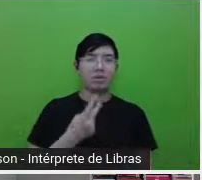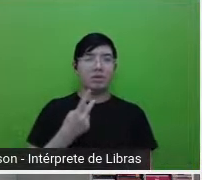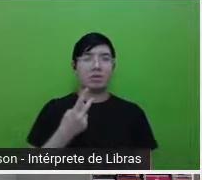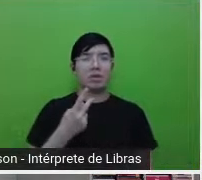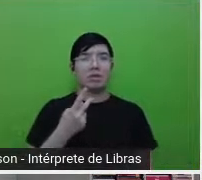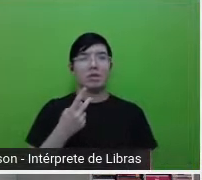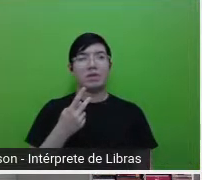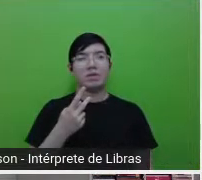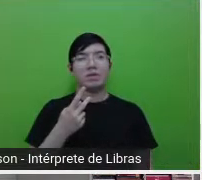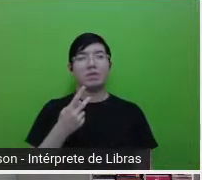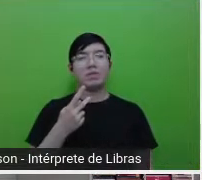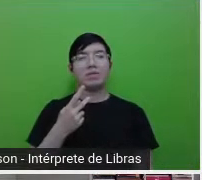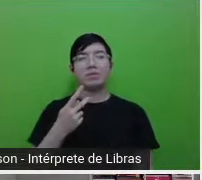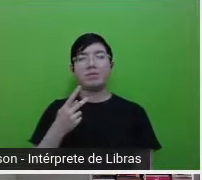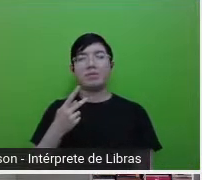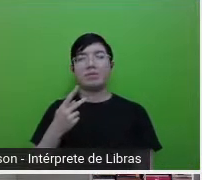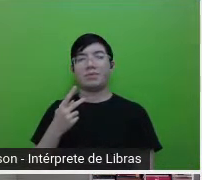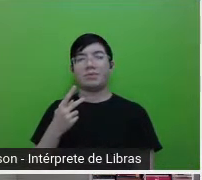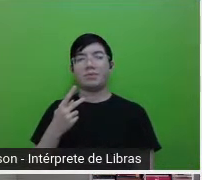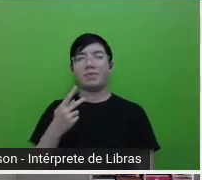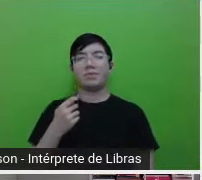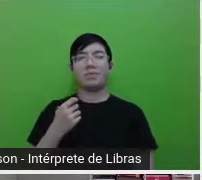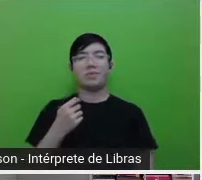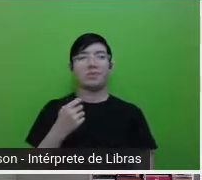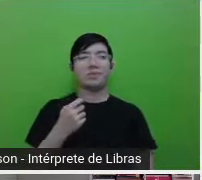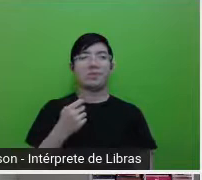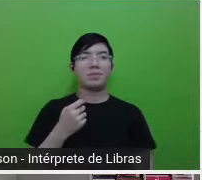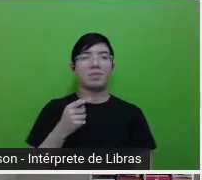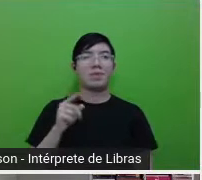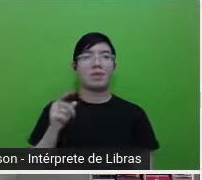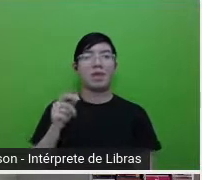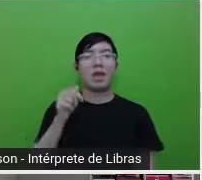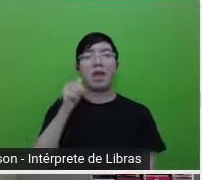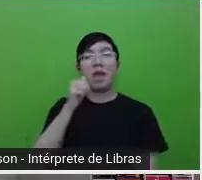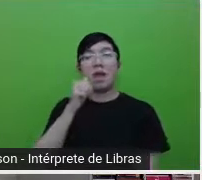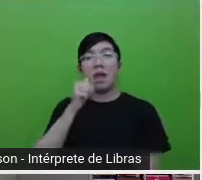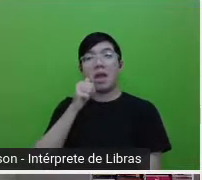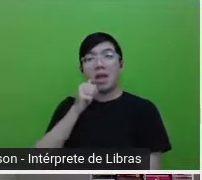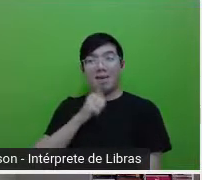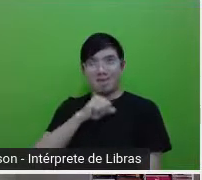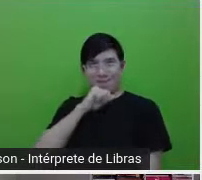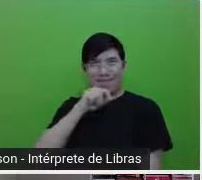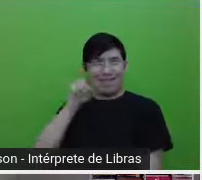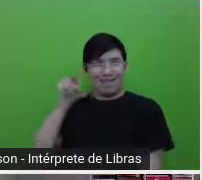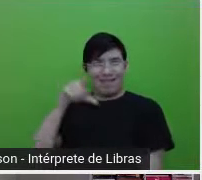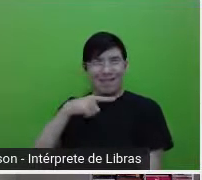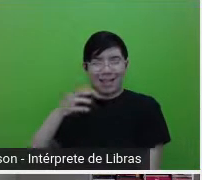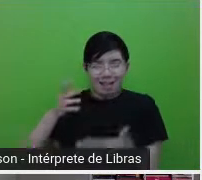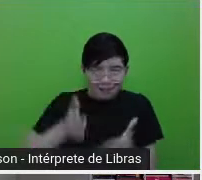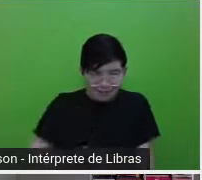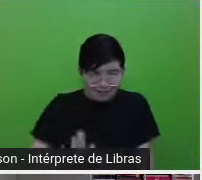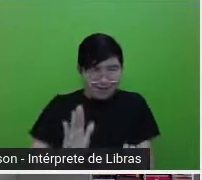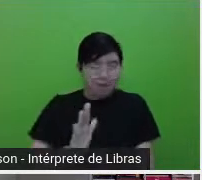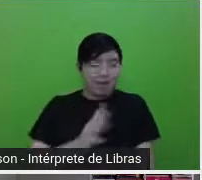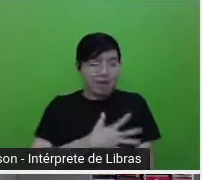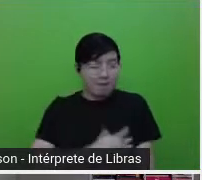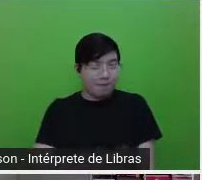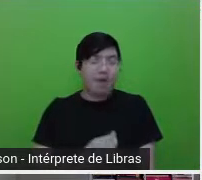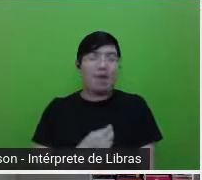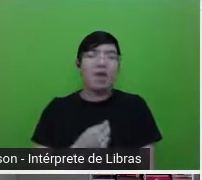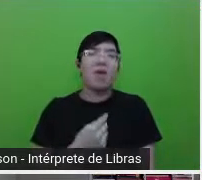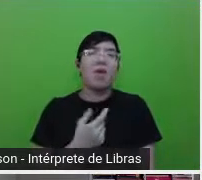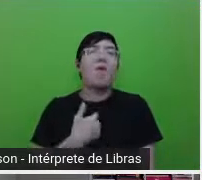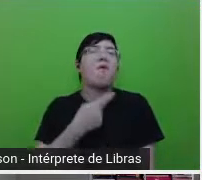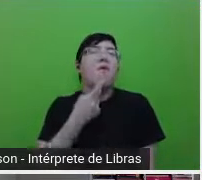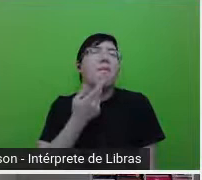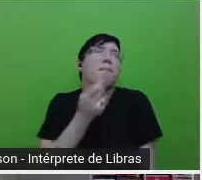como disse a minha amiga, eu queria ser pai, porque para o pai ele consegue manter os compromissos, os